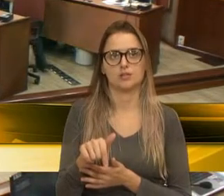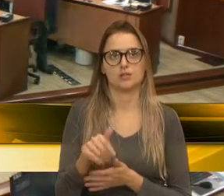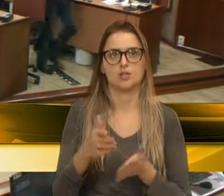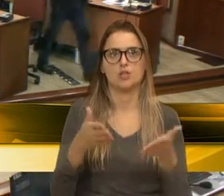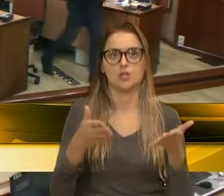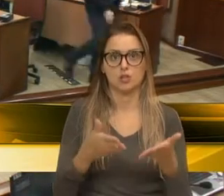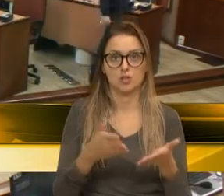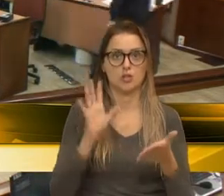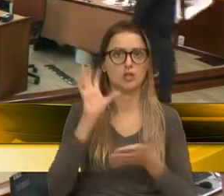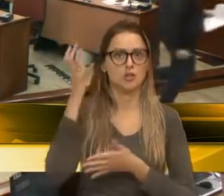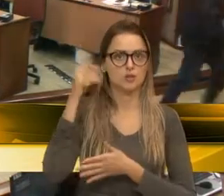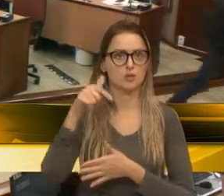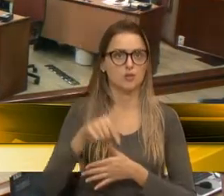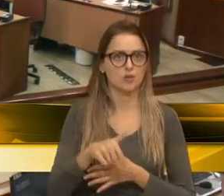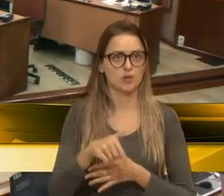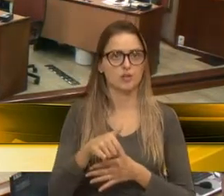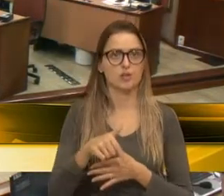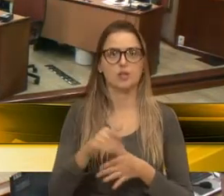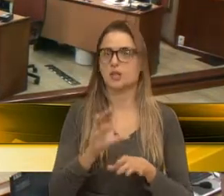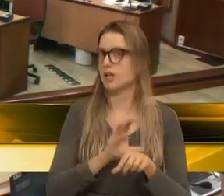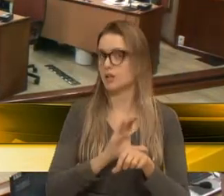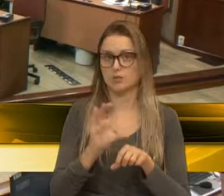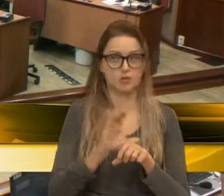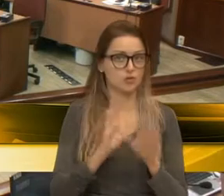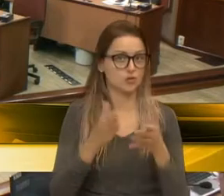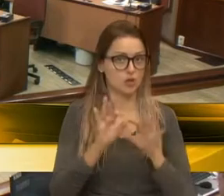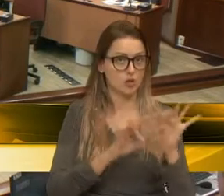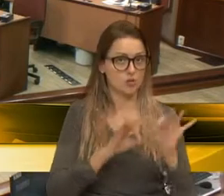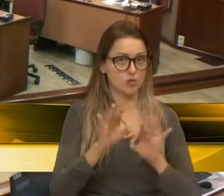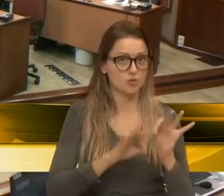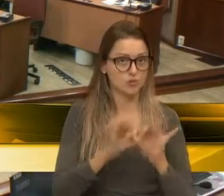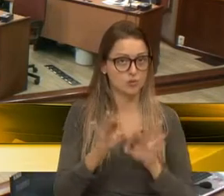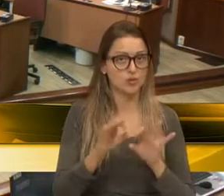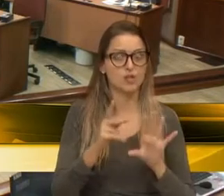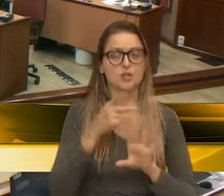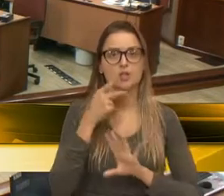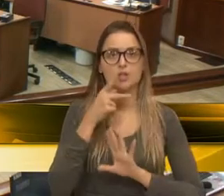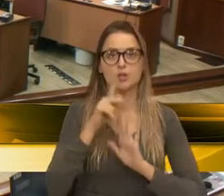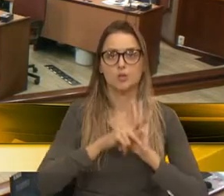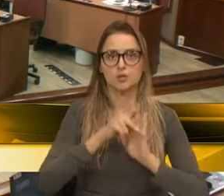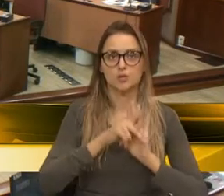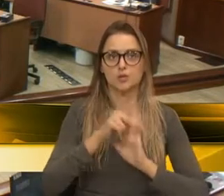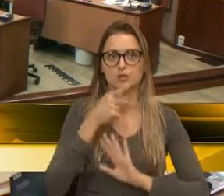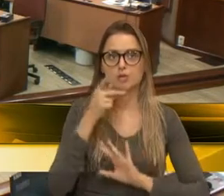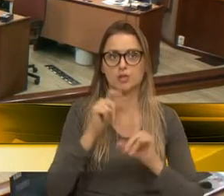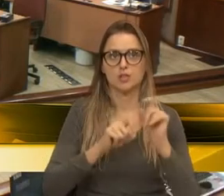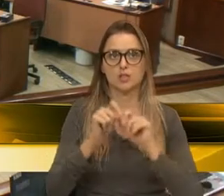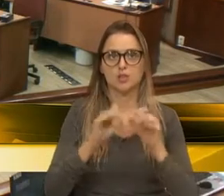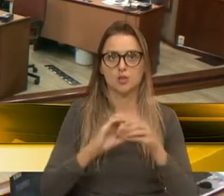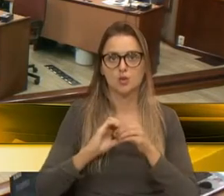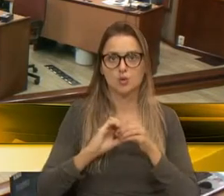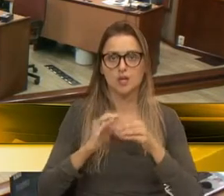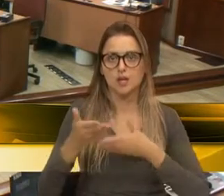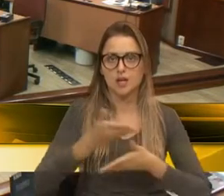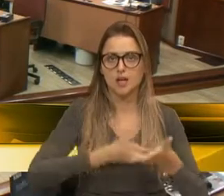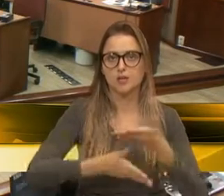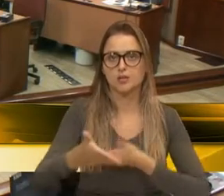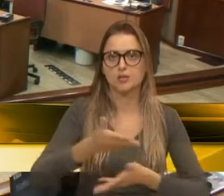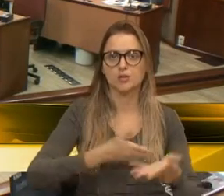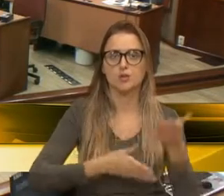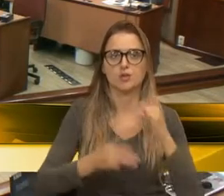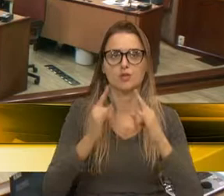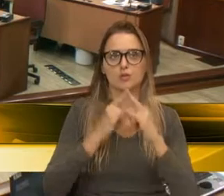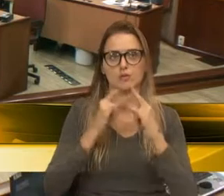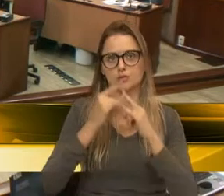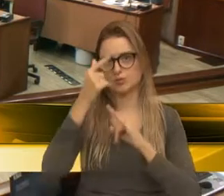resolveu aqui no plenário a questão da constitucionalidade. E ele trata sobre a cooperação entre instituições de